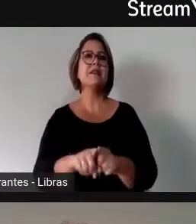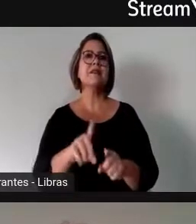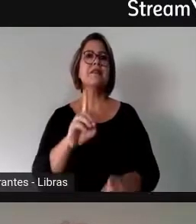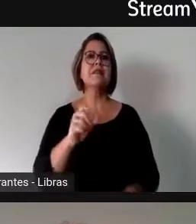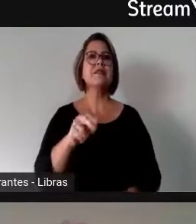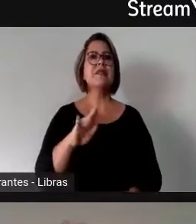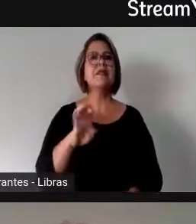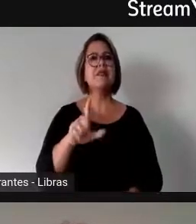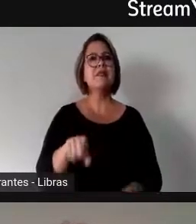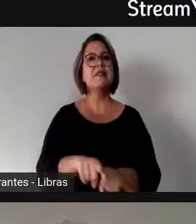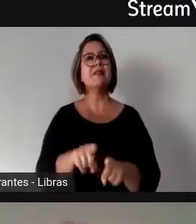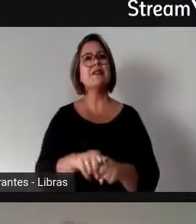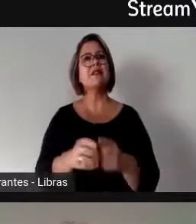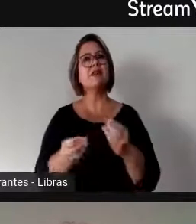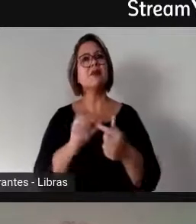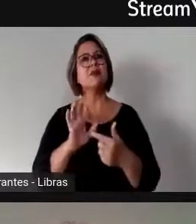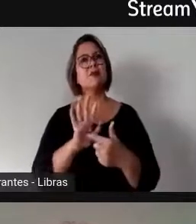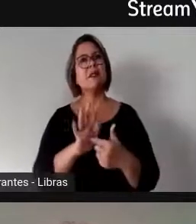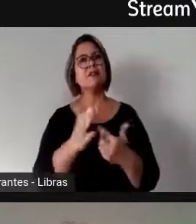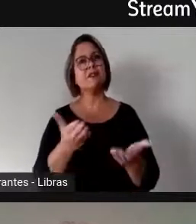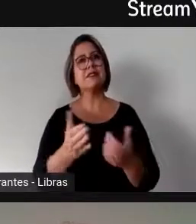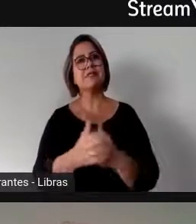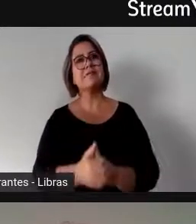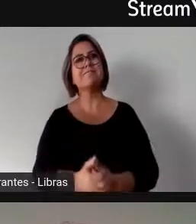professora Ana colocavam. Muito obrigada.